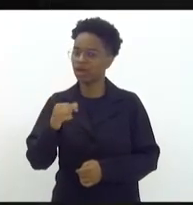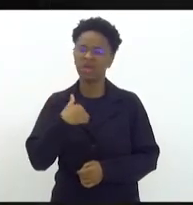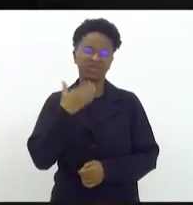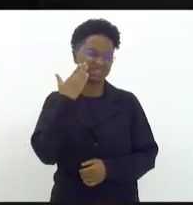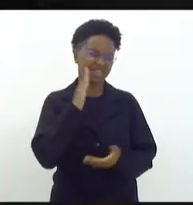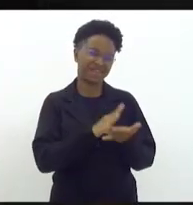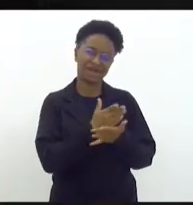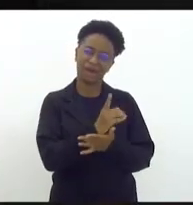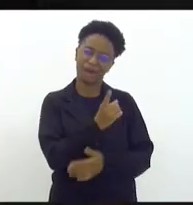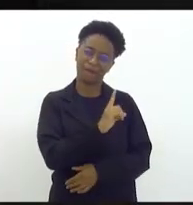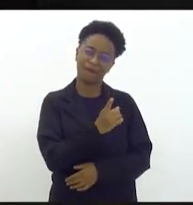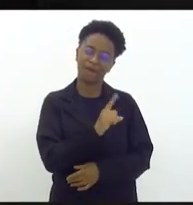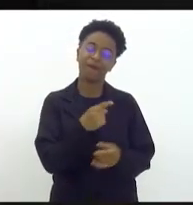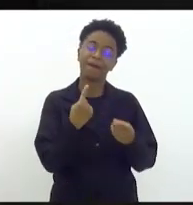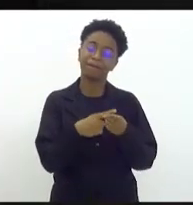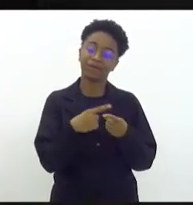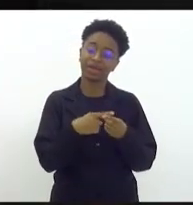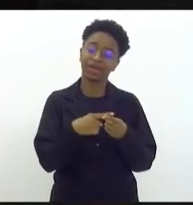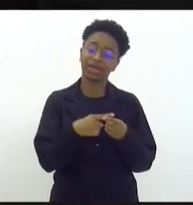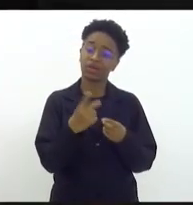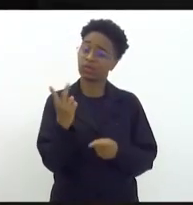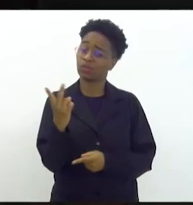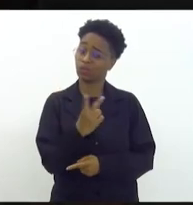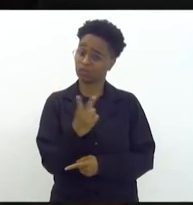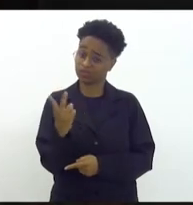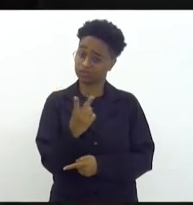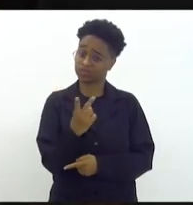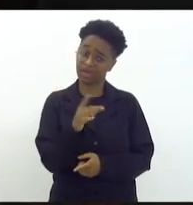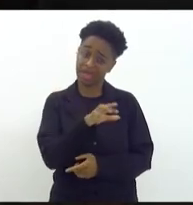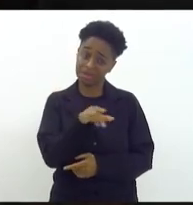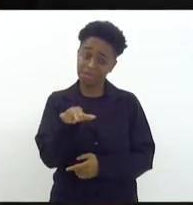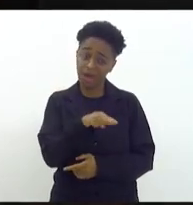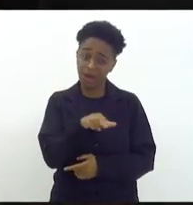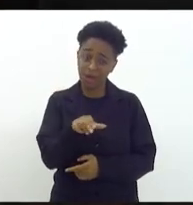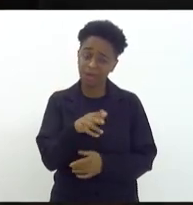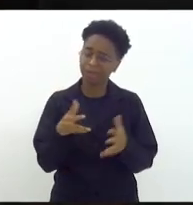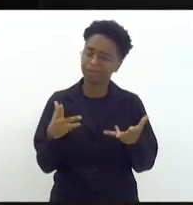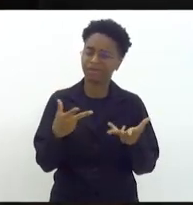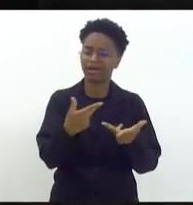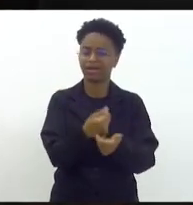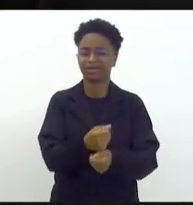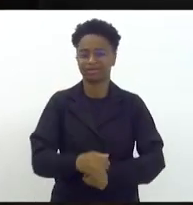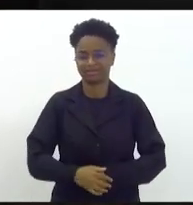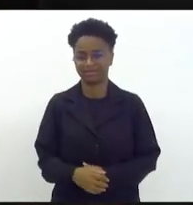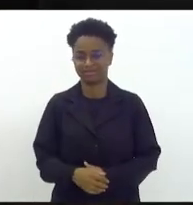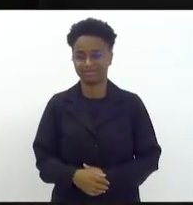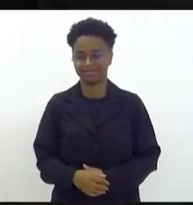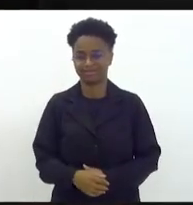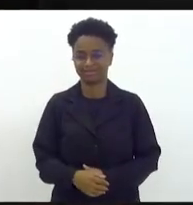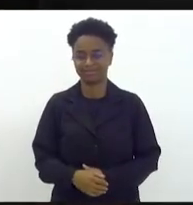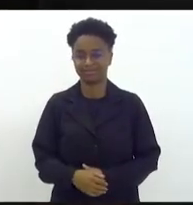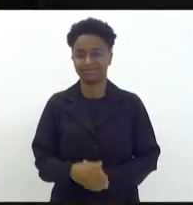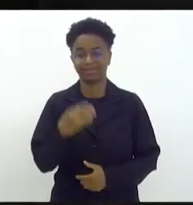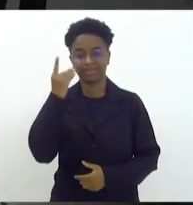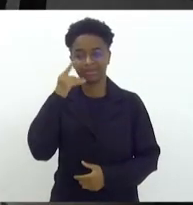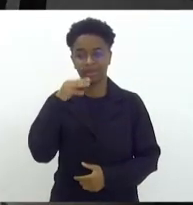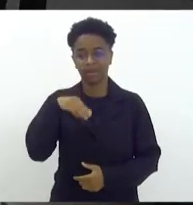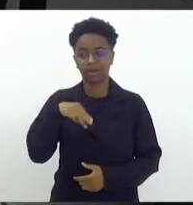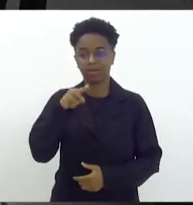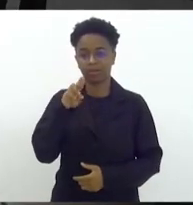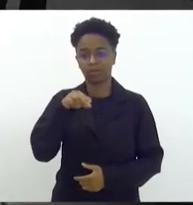incomoda, porque tanto o Cláudio como o Carlos são pessoas magníficas. Deputado Munir Neto.